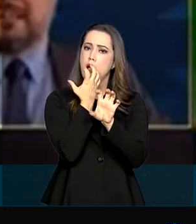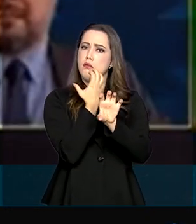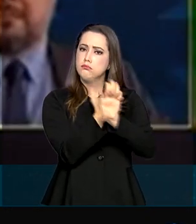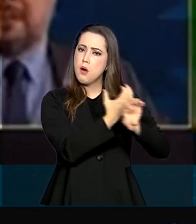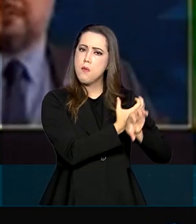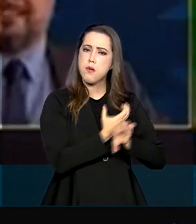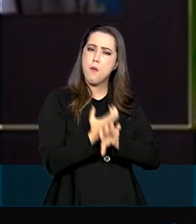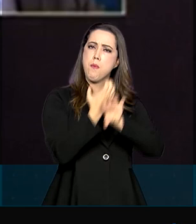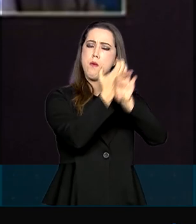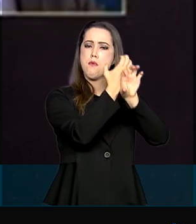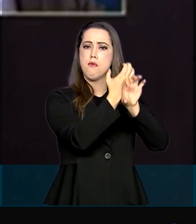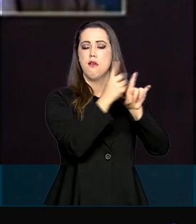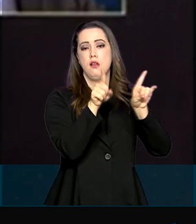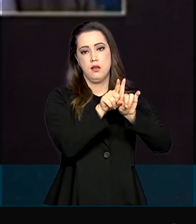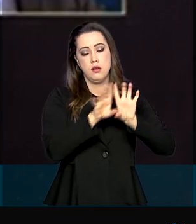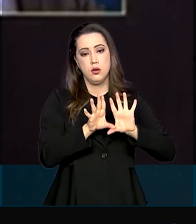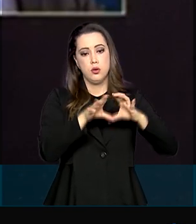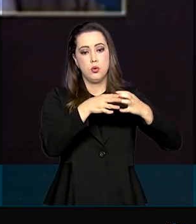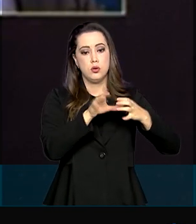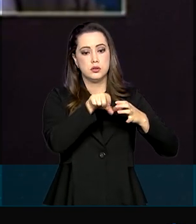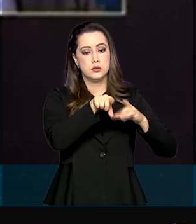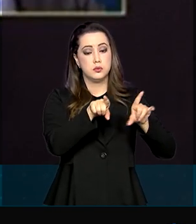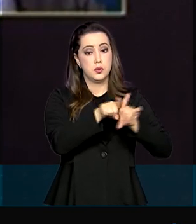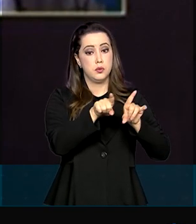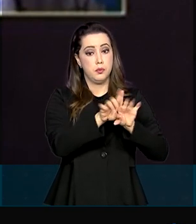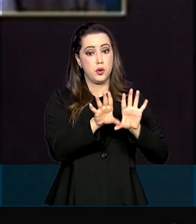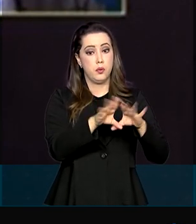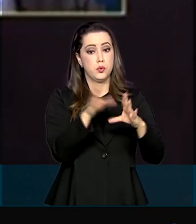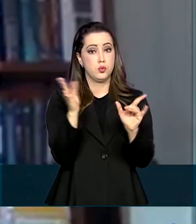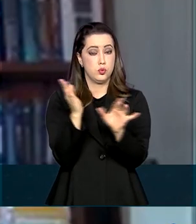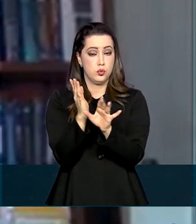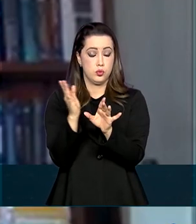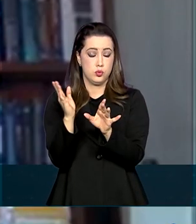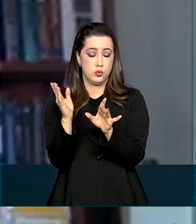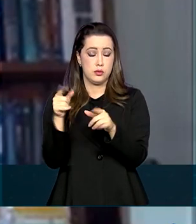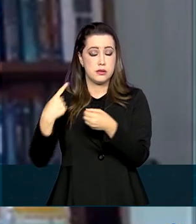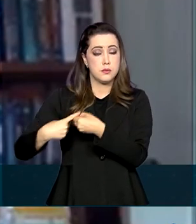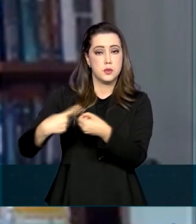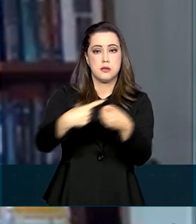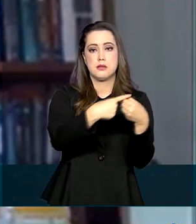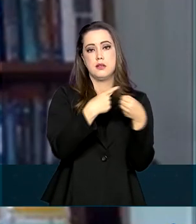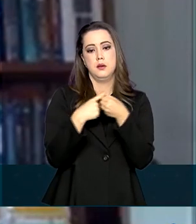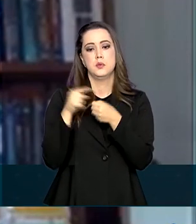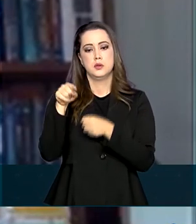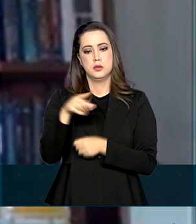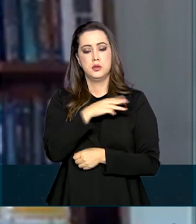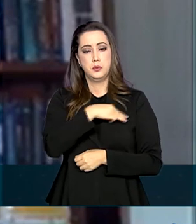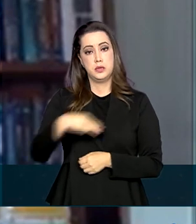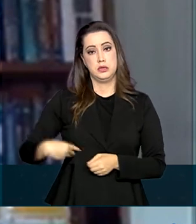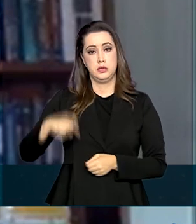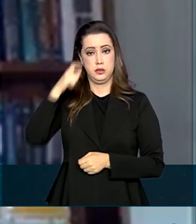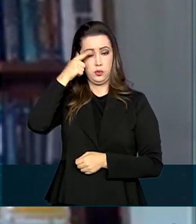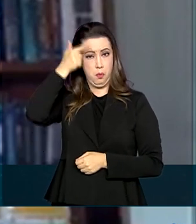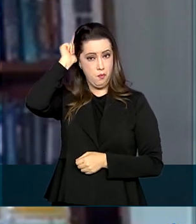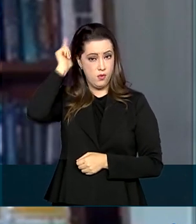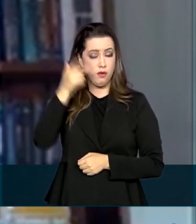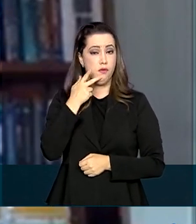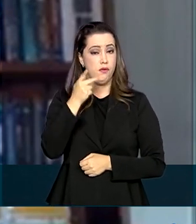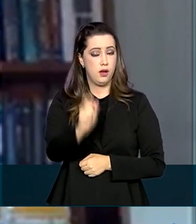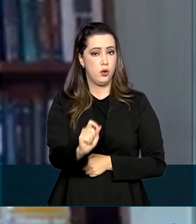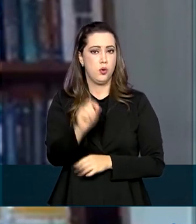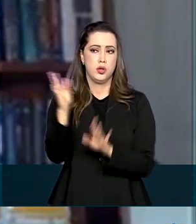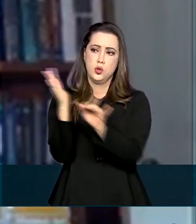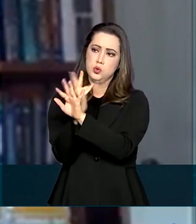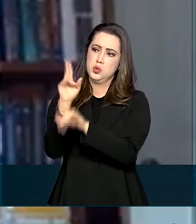organizado pela Confederação Nacional dos Municípios. E o ministro Paulo Guedes destacou que os municípios